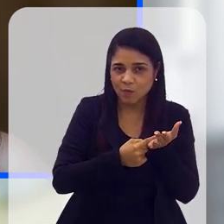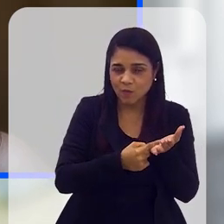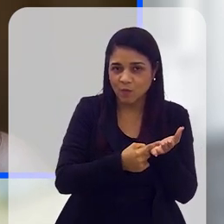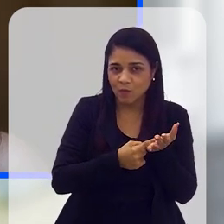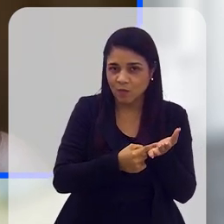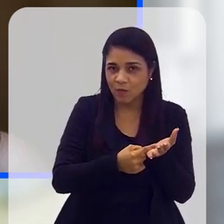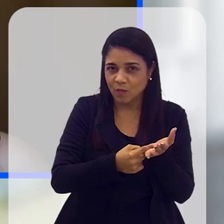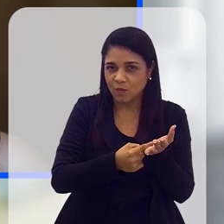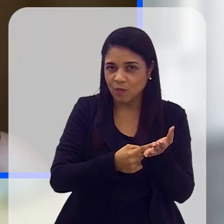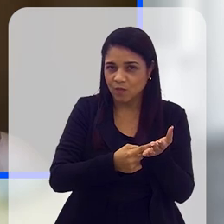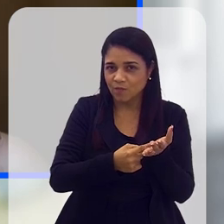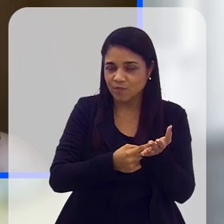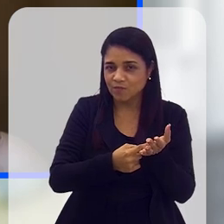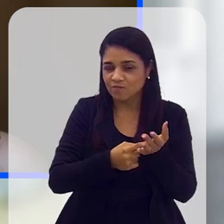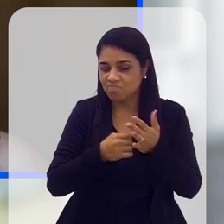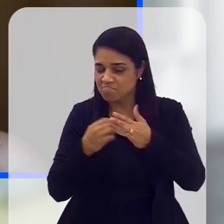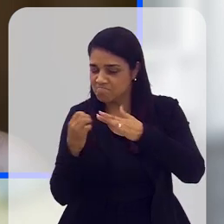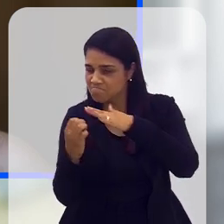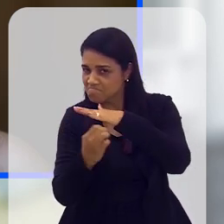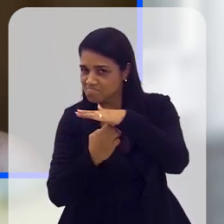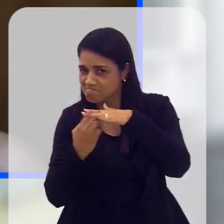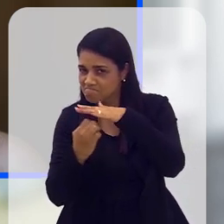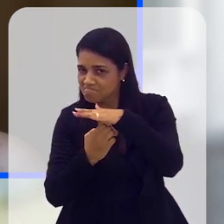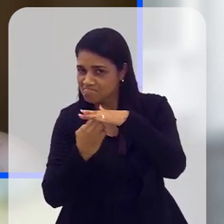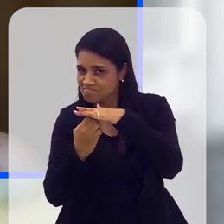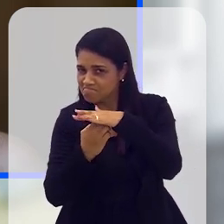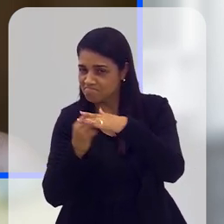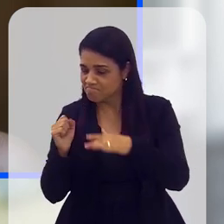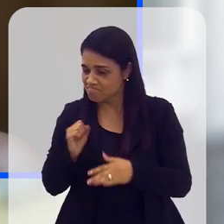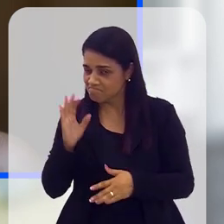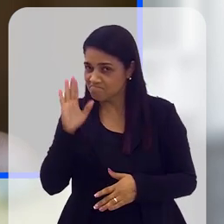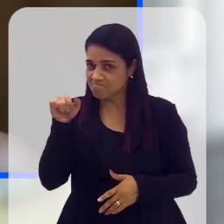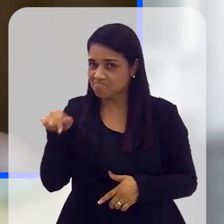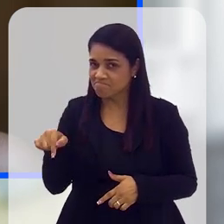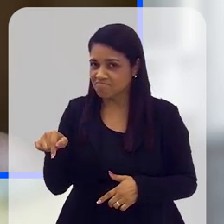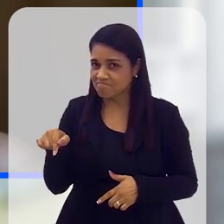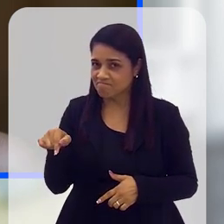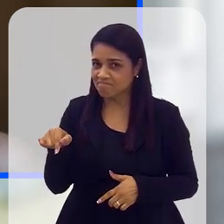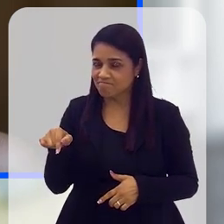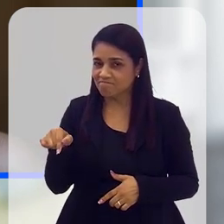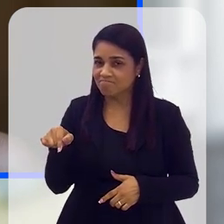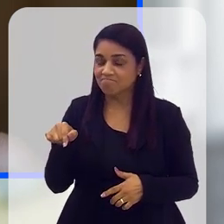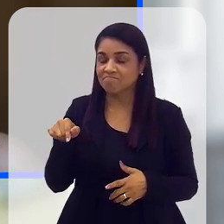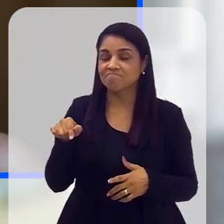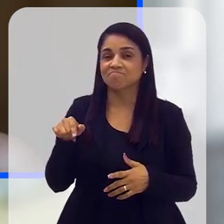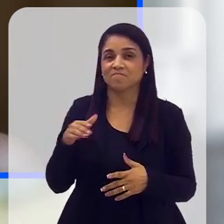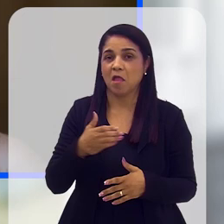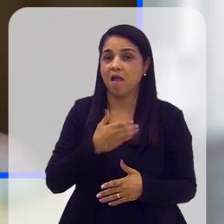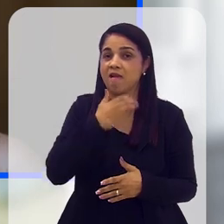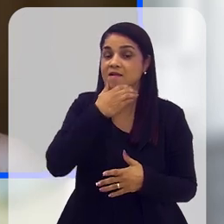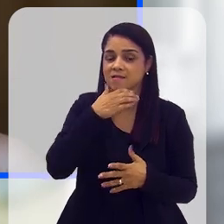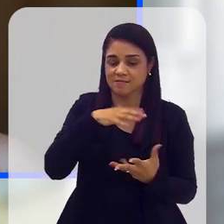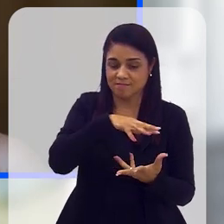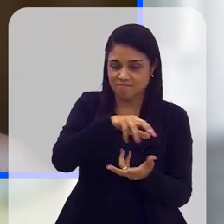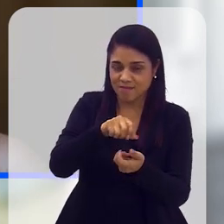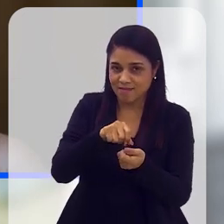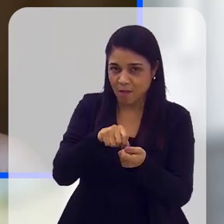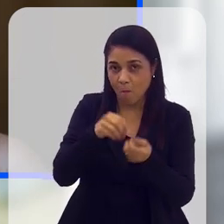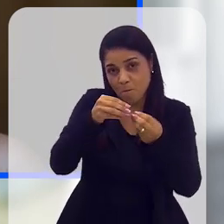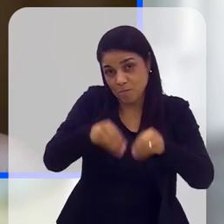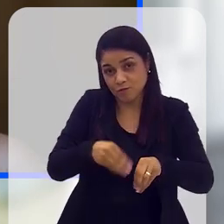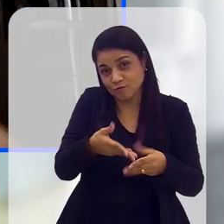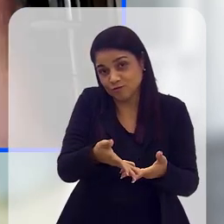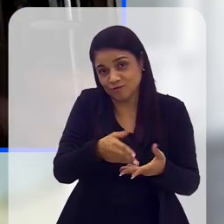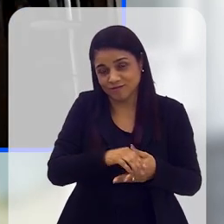completamente comprometido exatamente com os grandes dílamos do aprofundamento das crises ambientais,